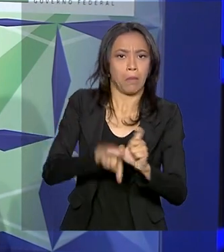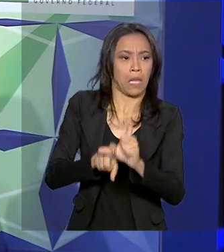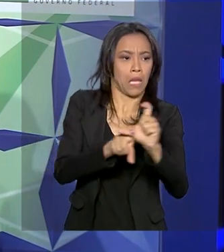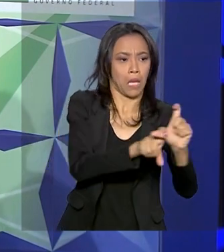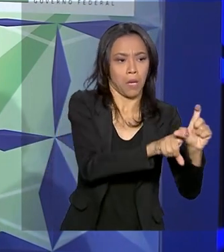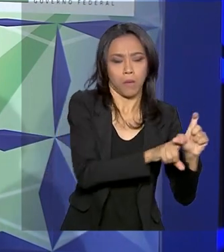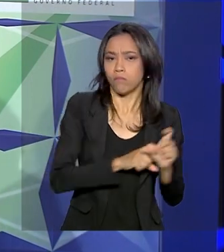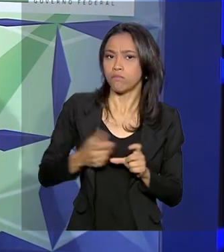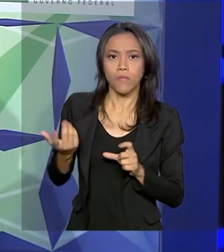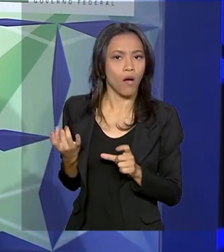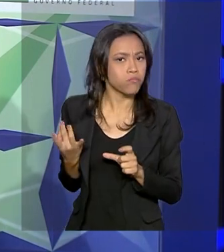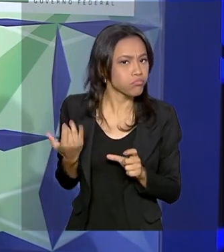aperfeiçoou ao longo dos últimos anos.